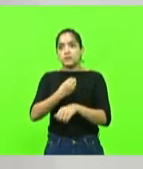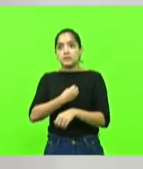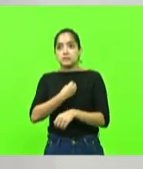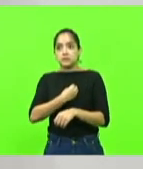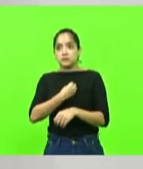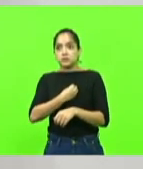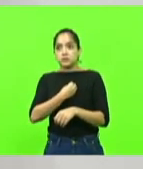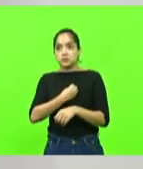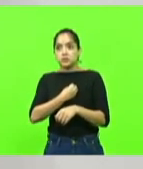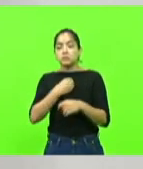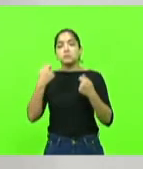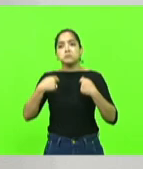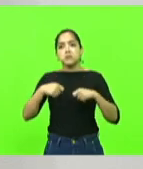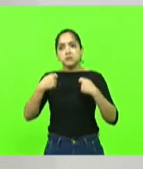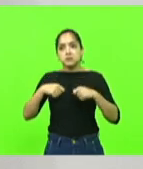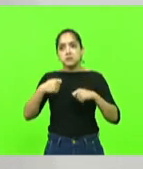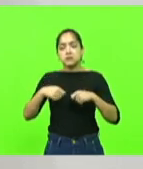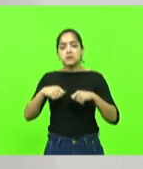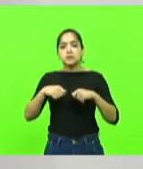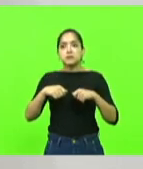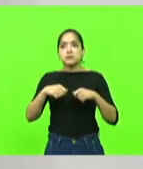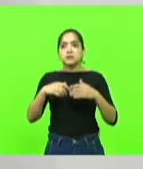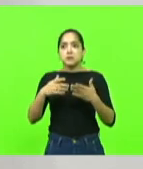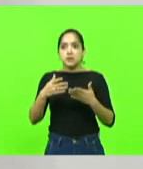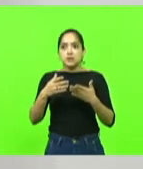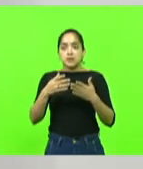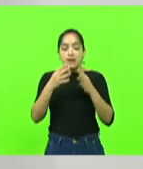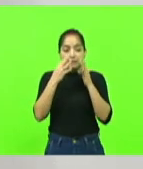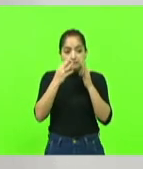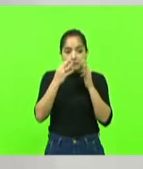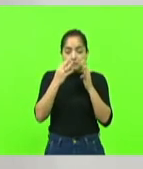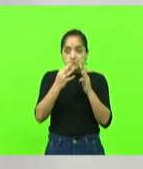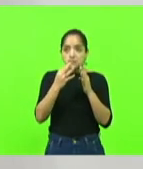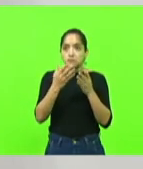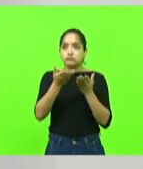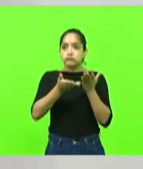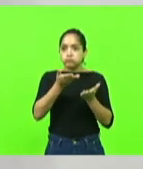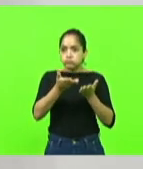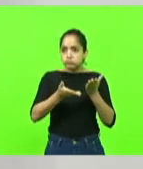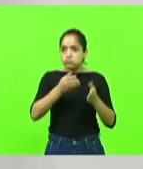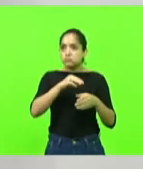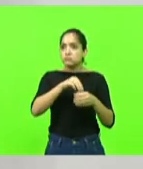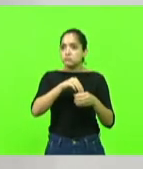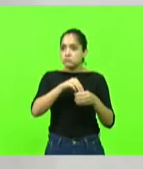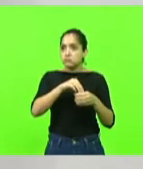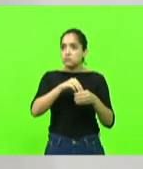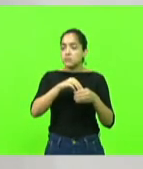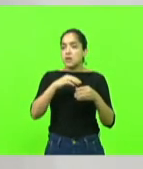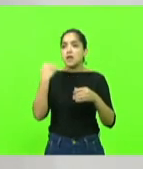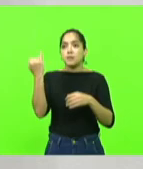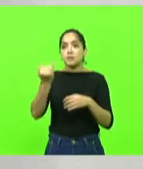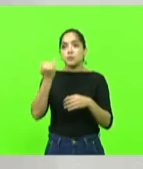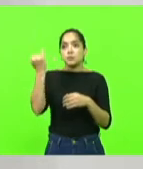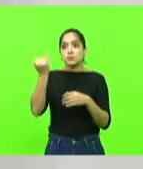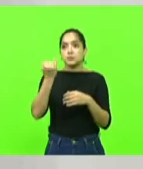a devida importância àquilo que é o município. Isso é importantíssimo, que todo mundo tenha essa